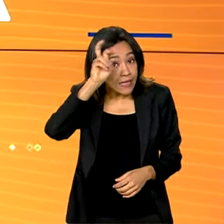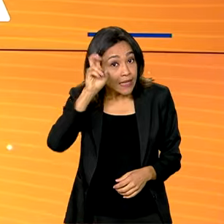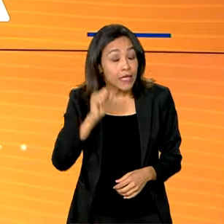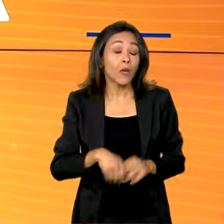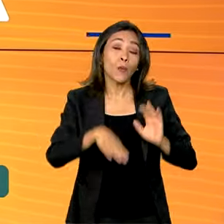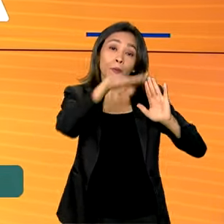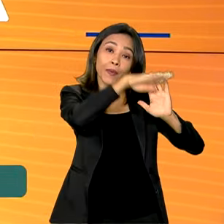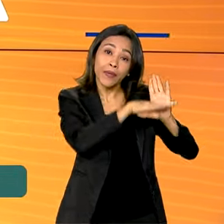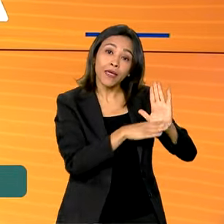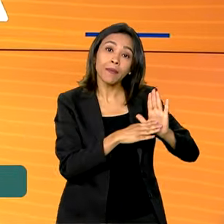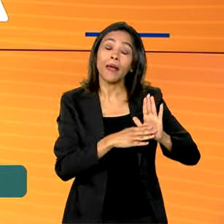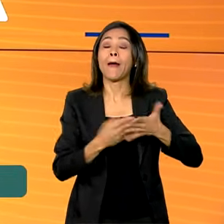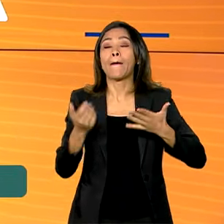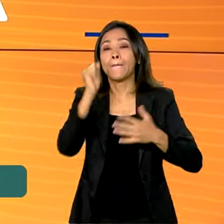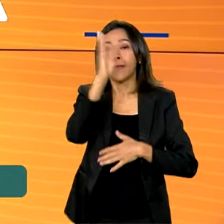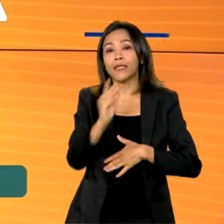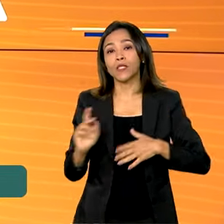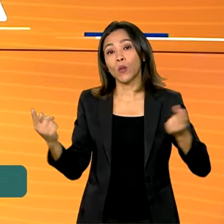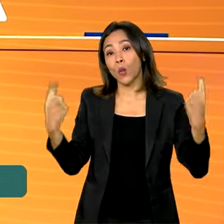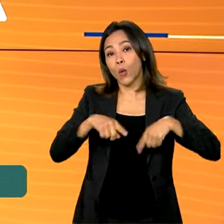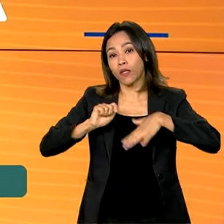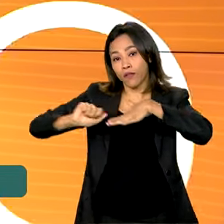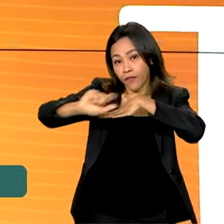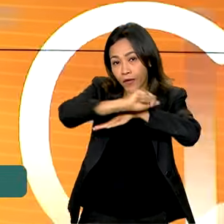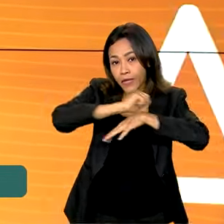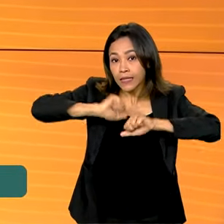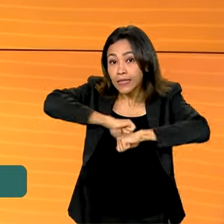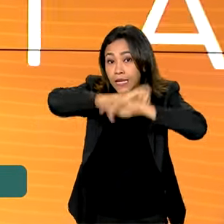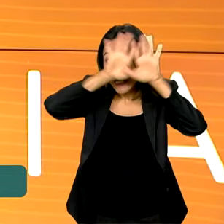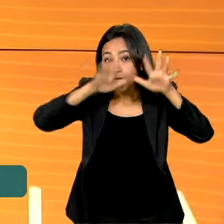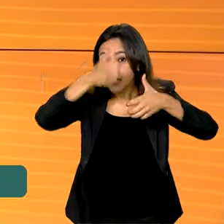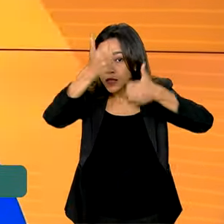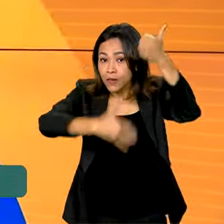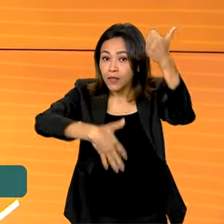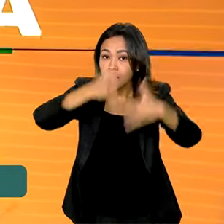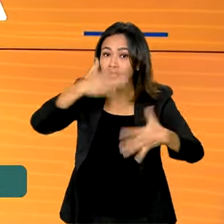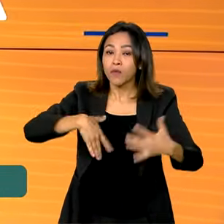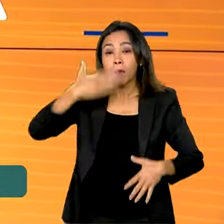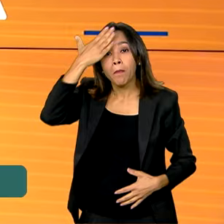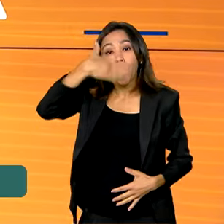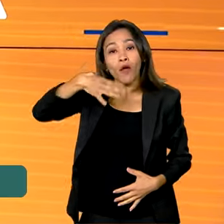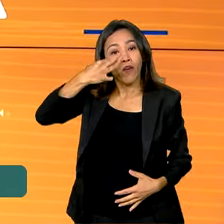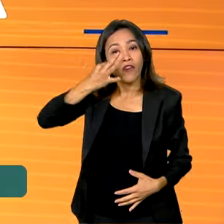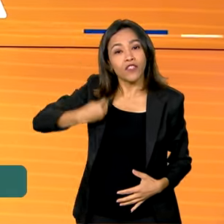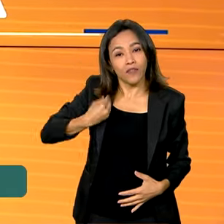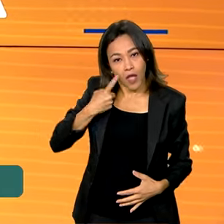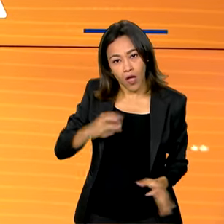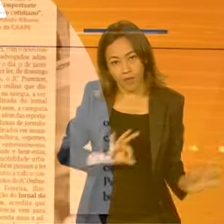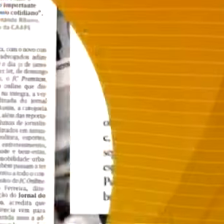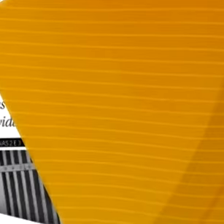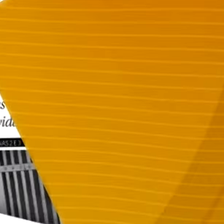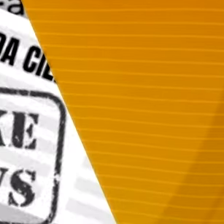Hoje a gente esclarece para você informações sobre a prova de vida do INSS. Vamos conferir.